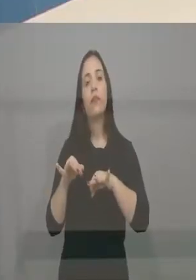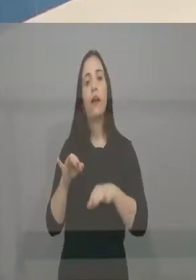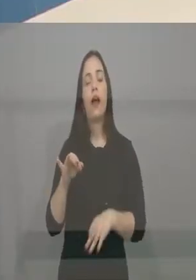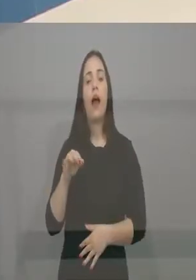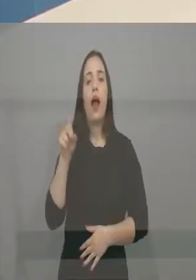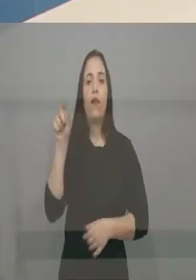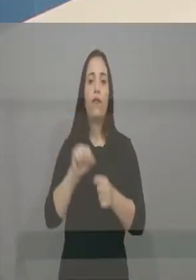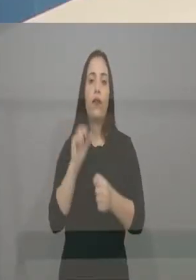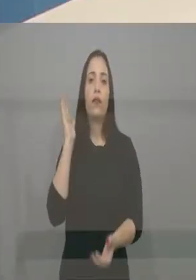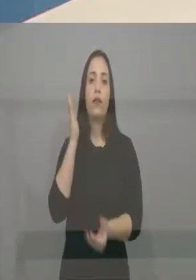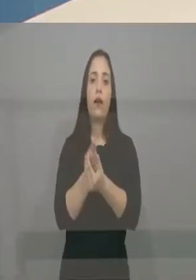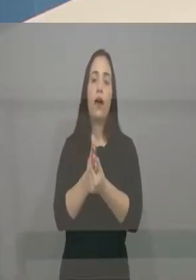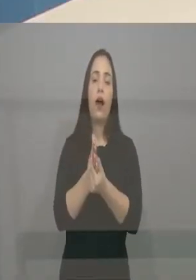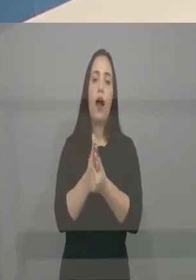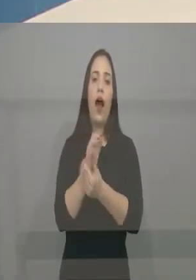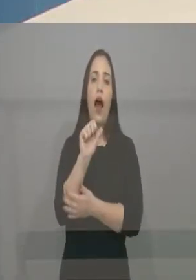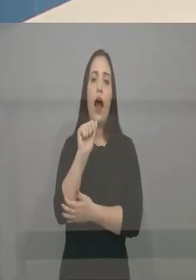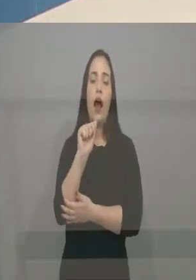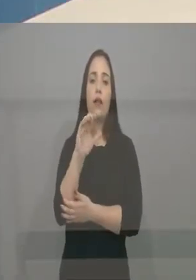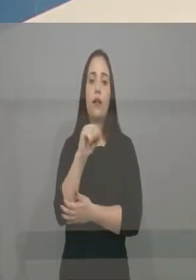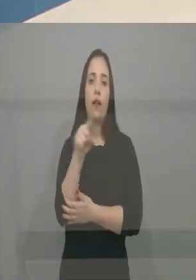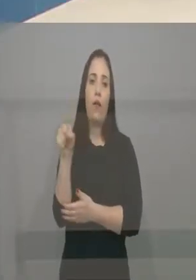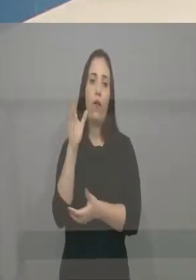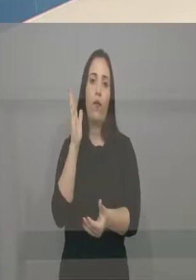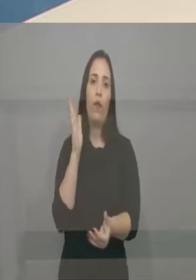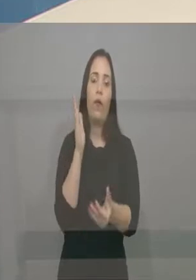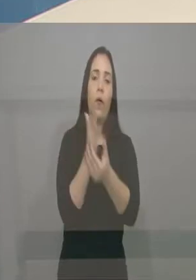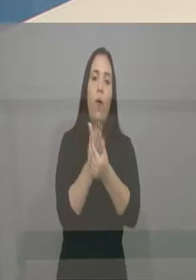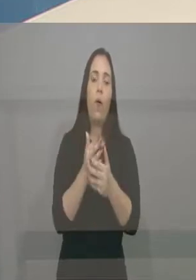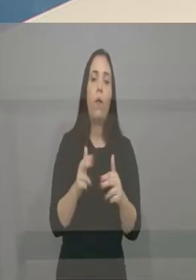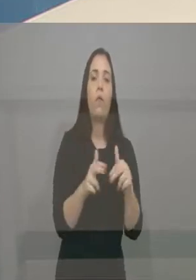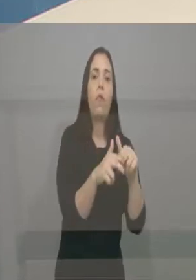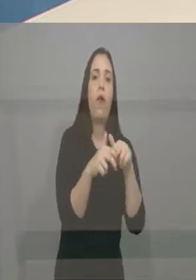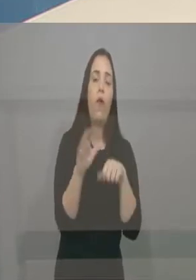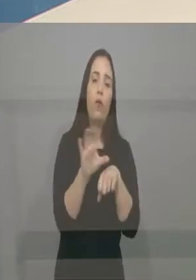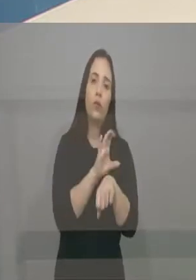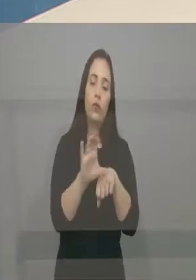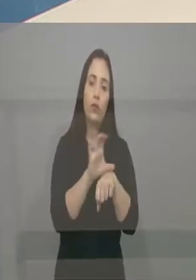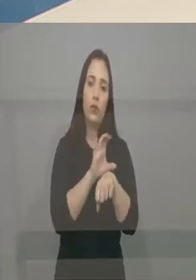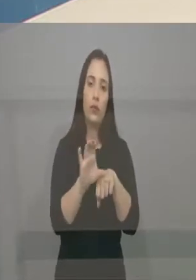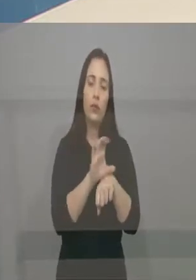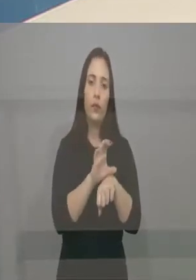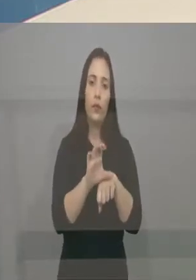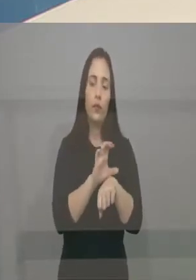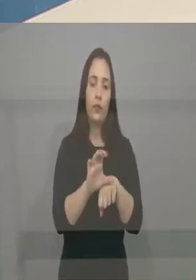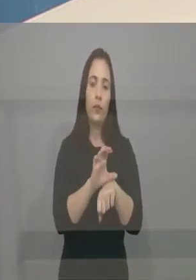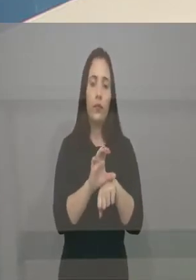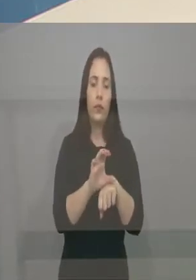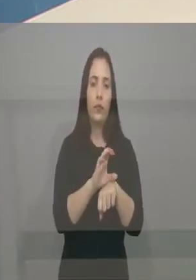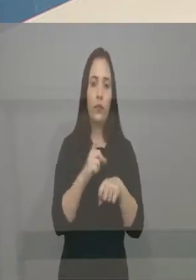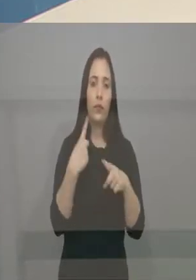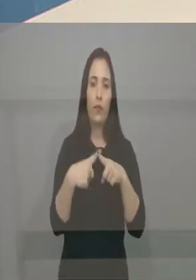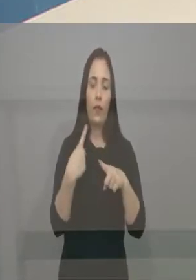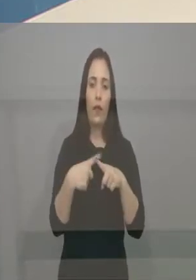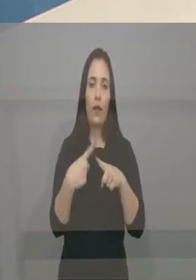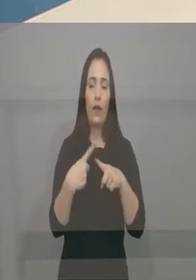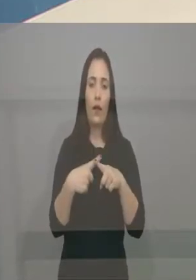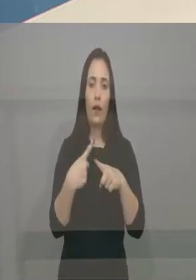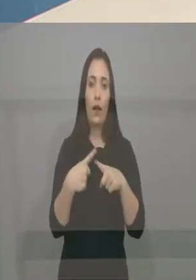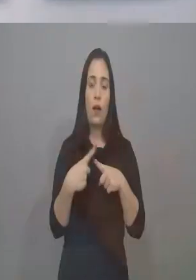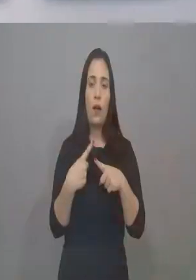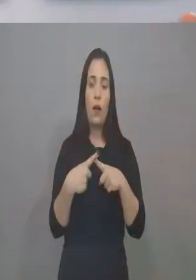ação direta de inconstitucionalidade para que essas emendas impositivas não fossem vigorar.